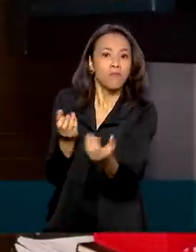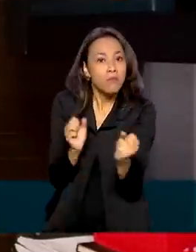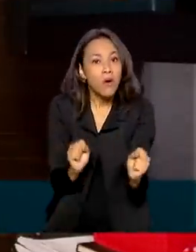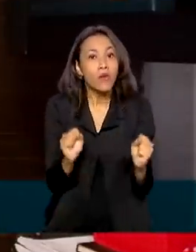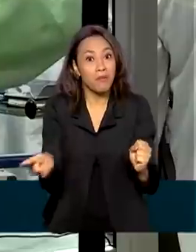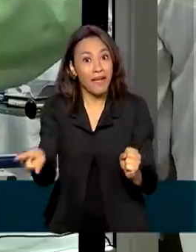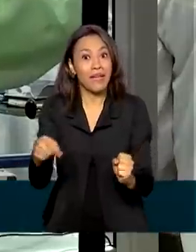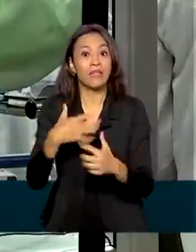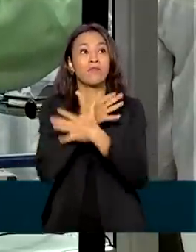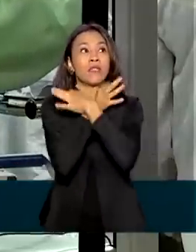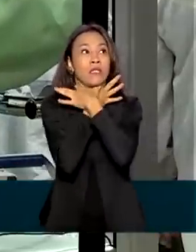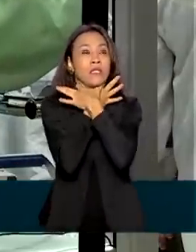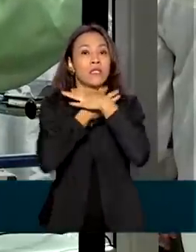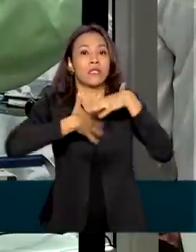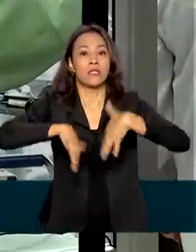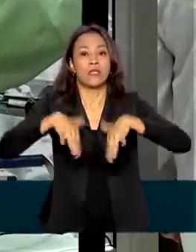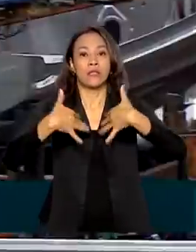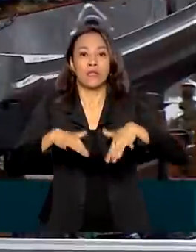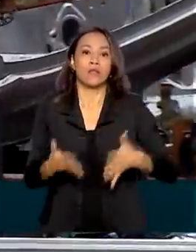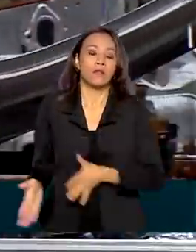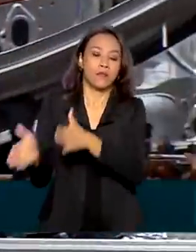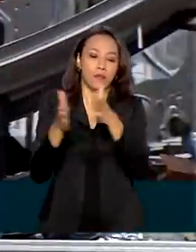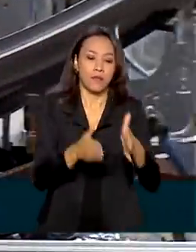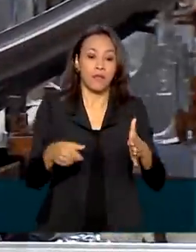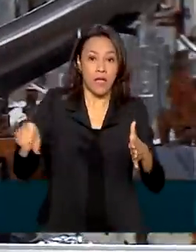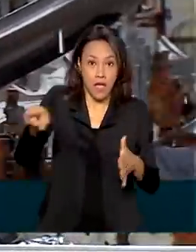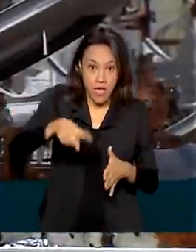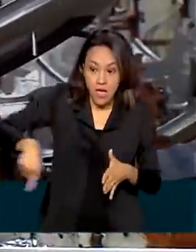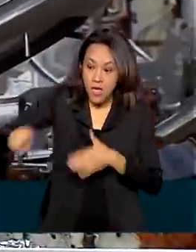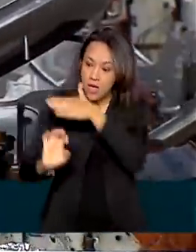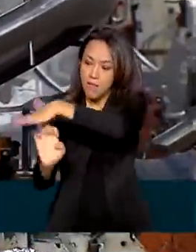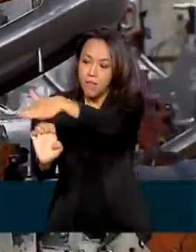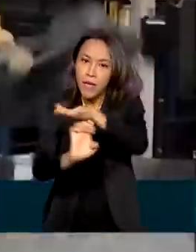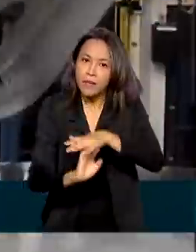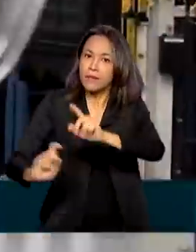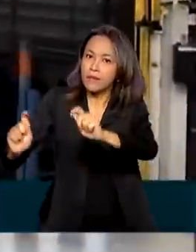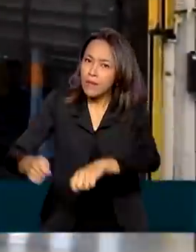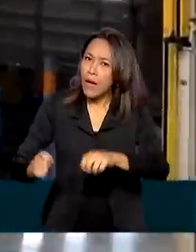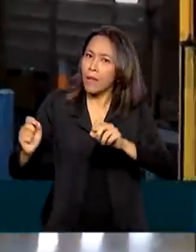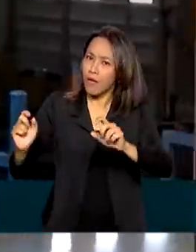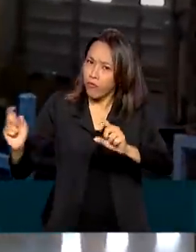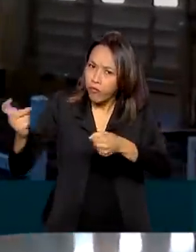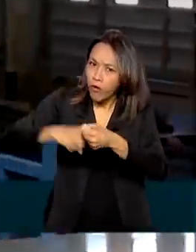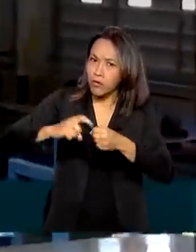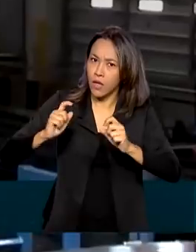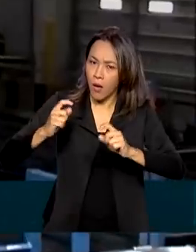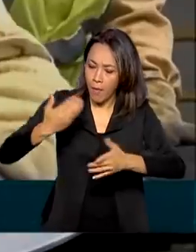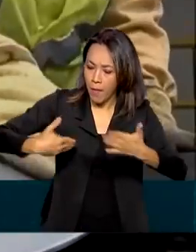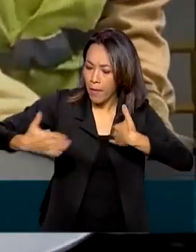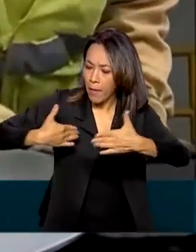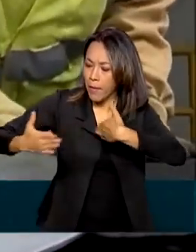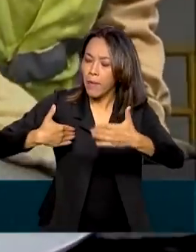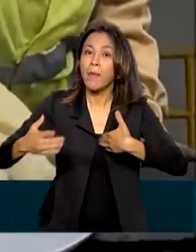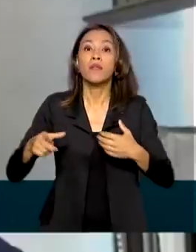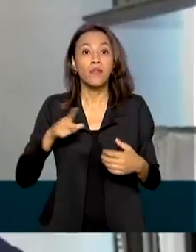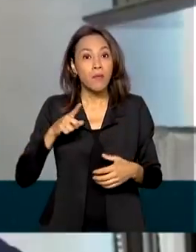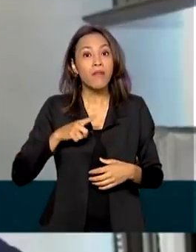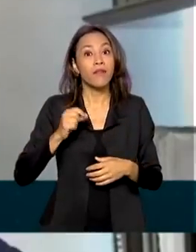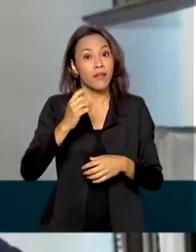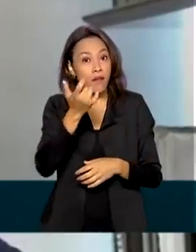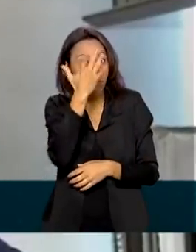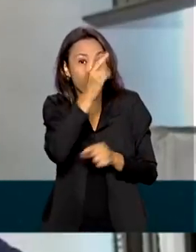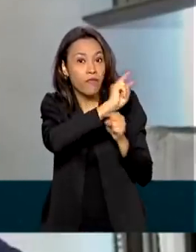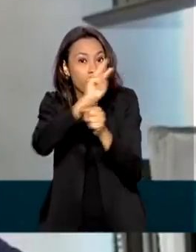dívidas e trabalho. Empresas com chances reais de serem recuperadas também vão poder ter acesso a crédito facilitado.